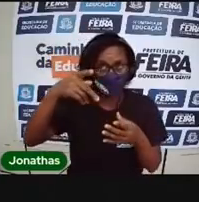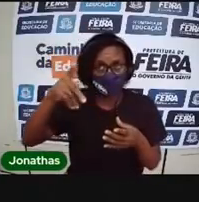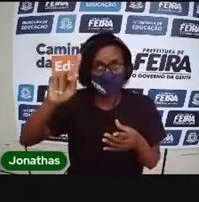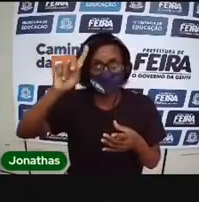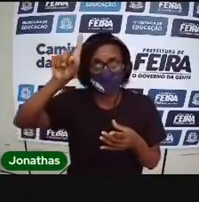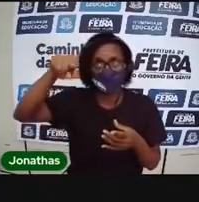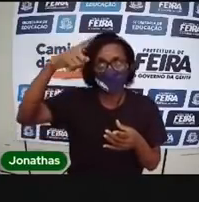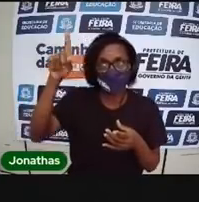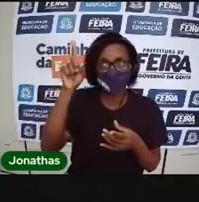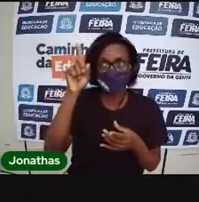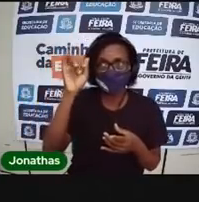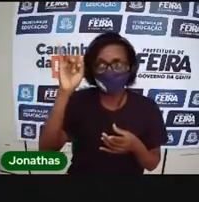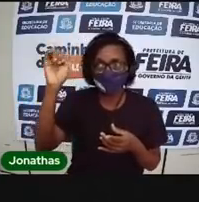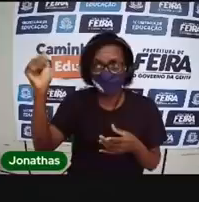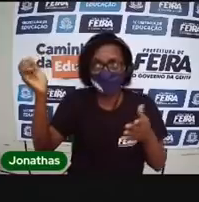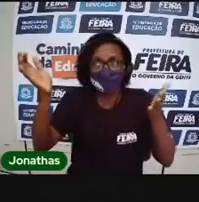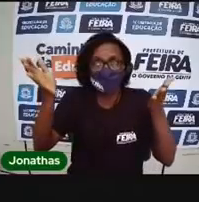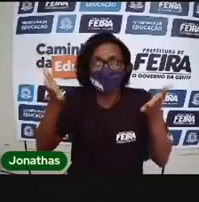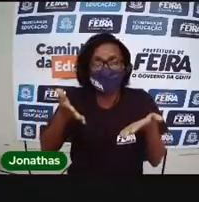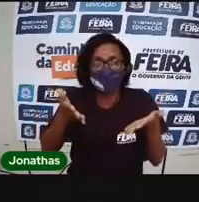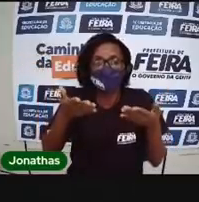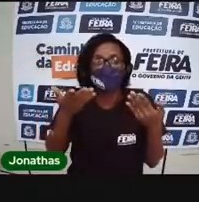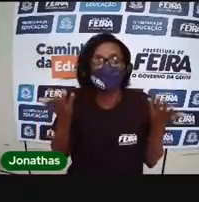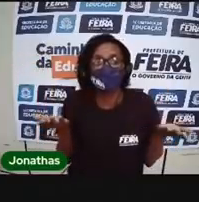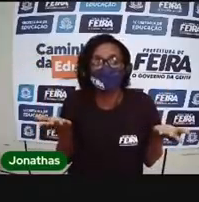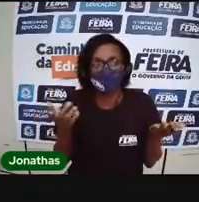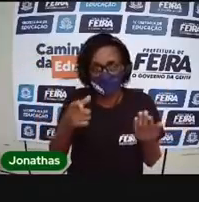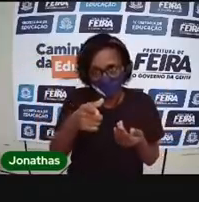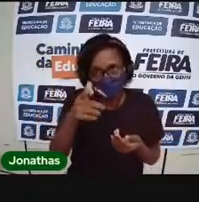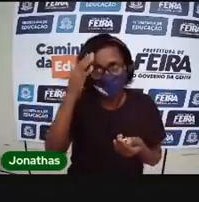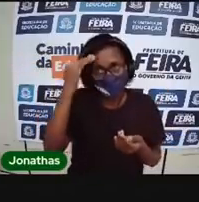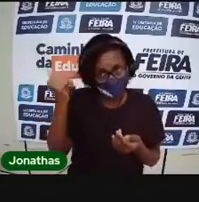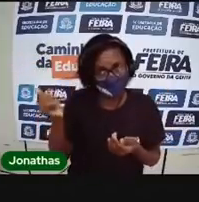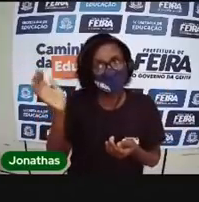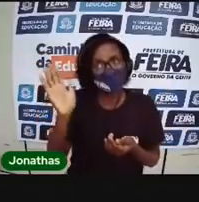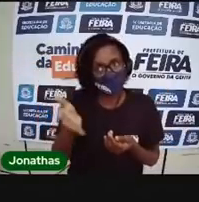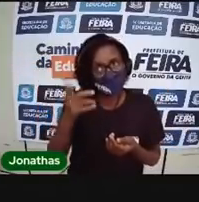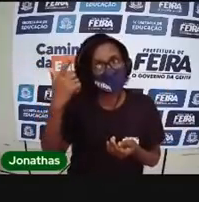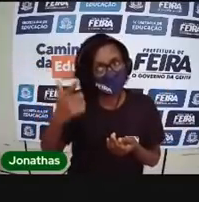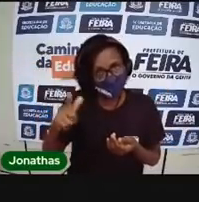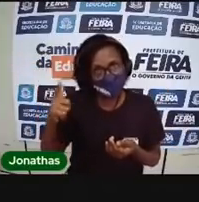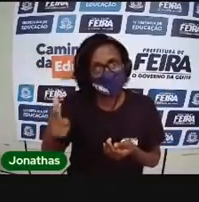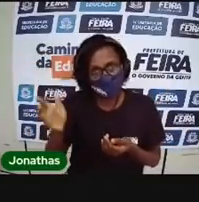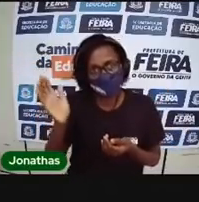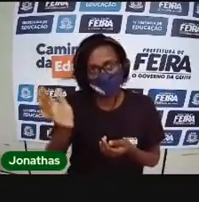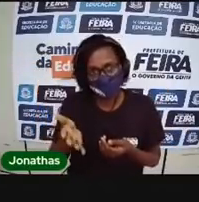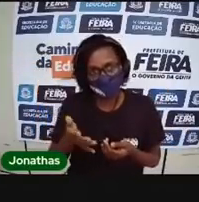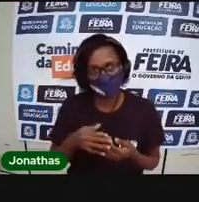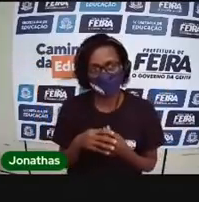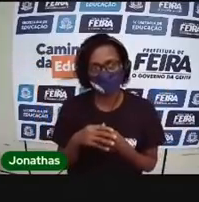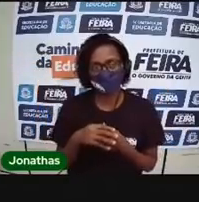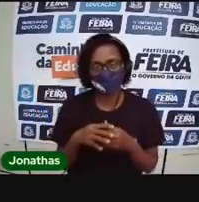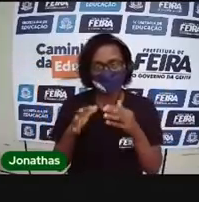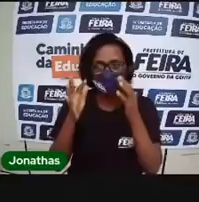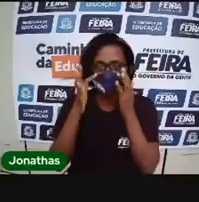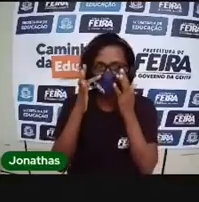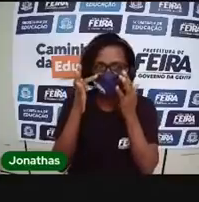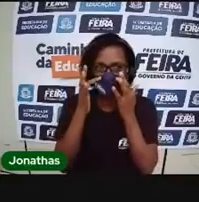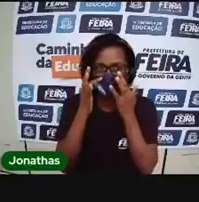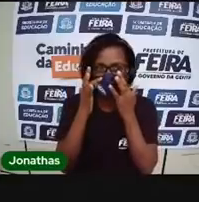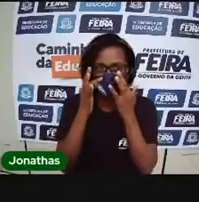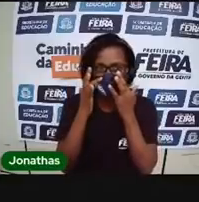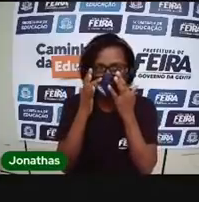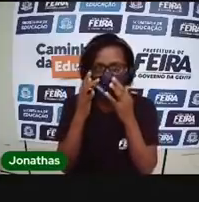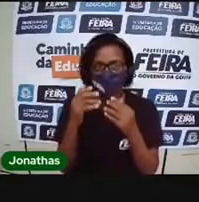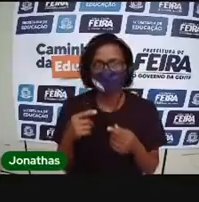a data de hoje. E você já tá craque, né? A gente já viu bastante a data de hoje. Presta bastante atenção,